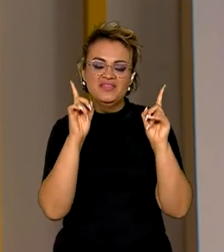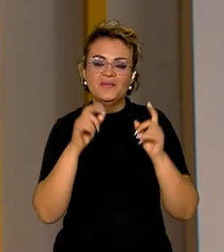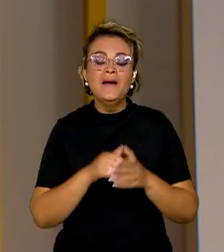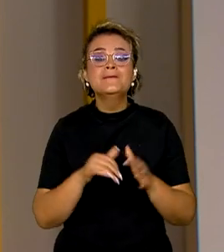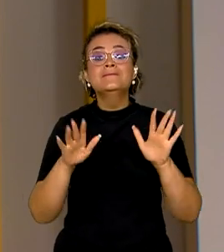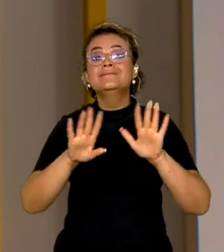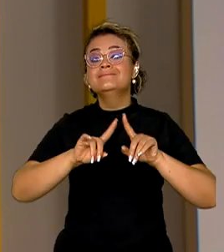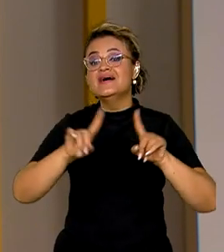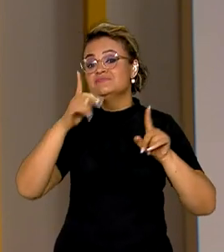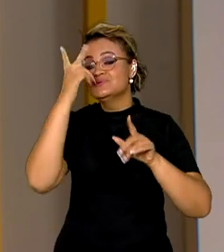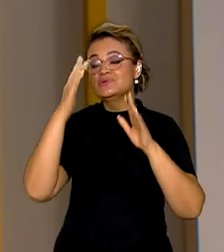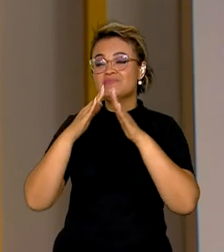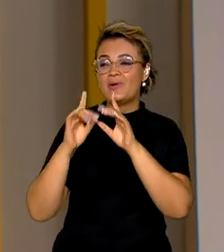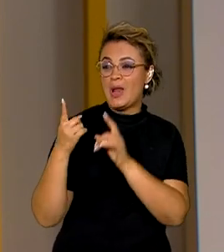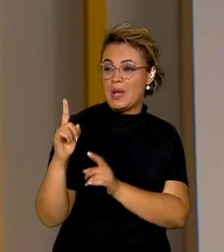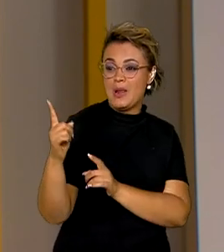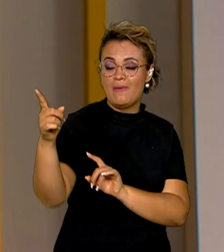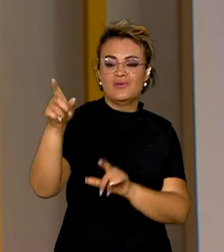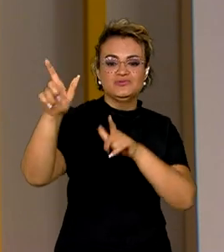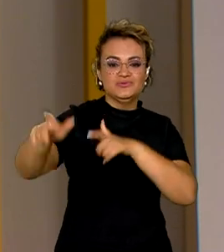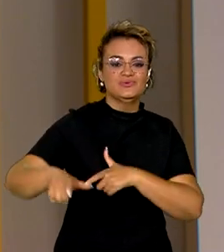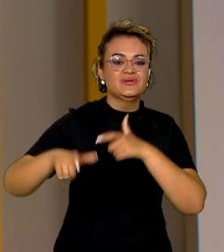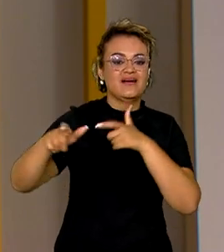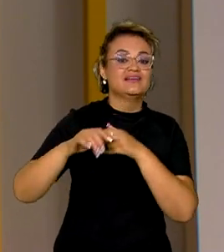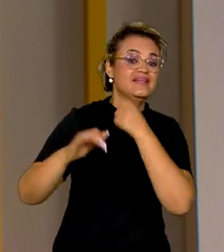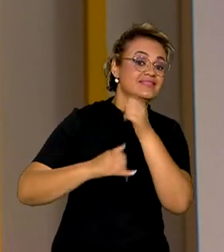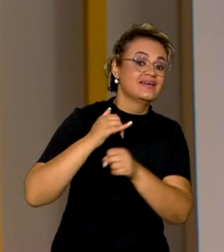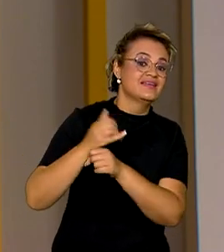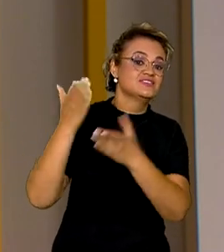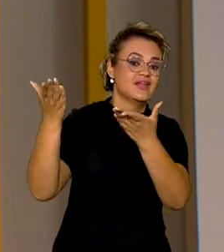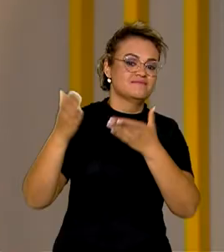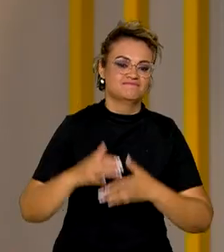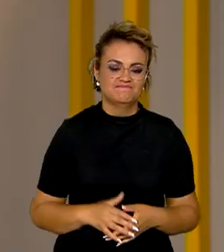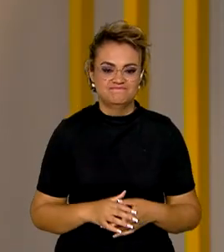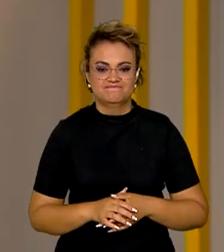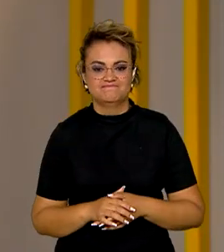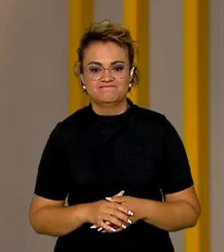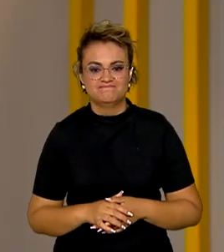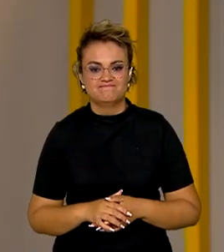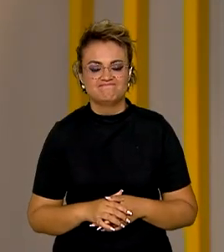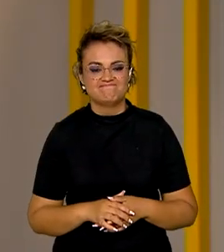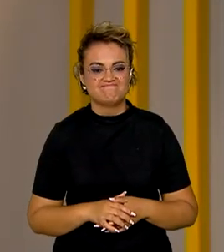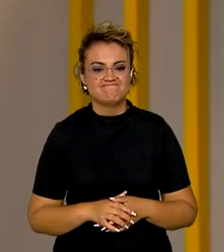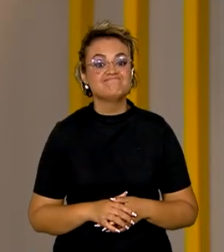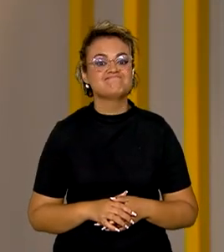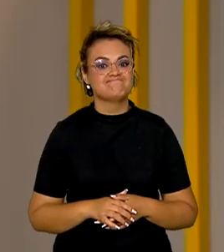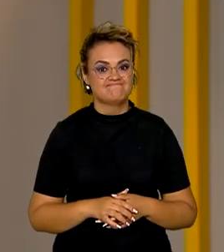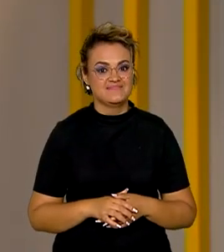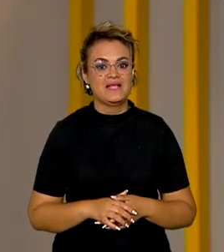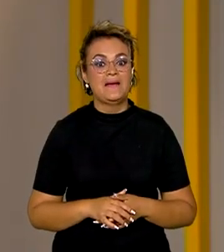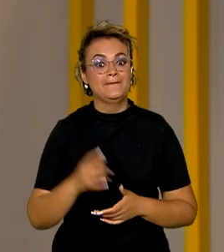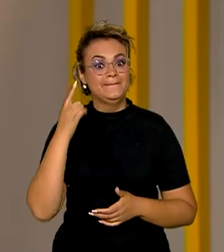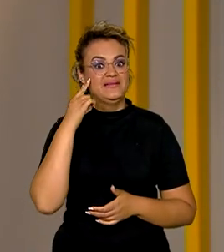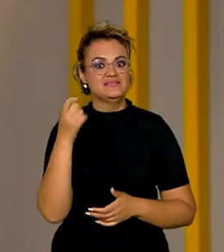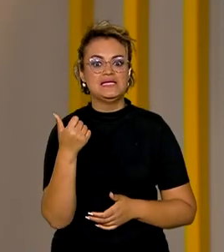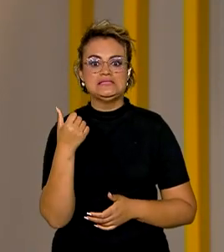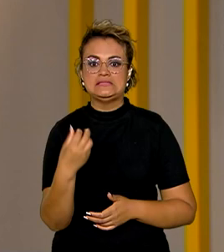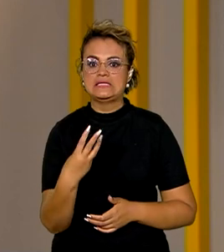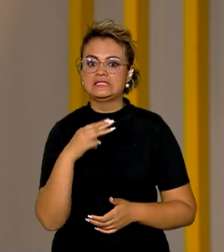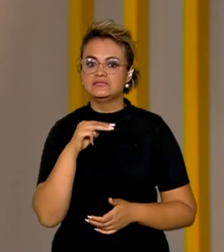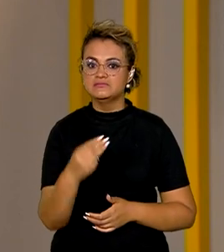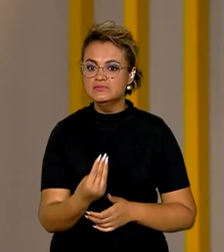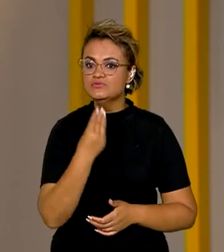quem vive no interior, no mundo rural, como será a conexão nesses lugares? É justamente para esses 13 milhões de